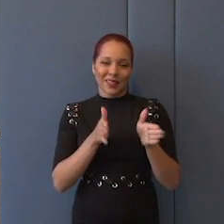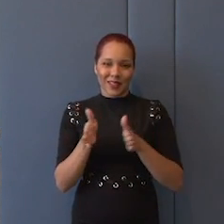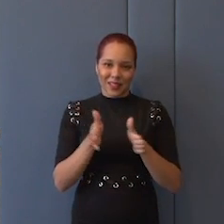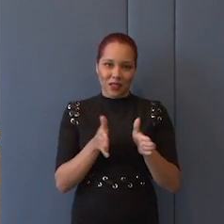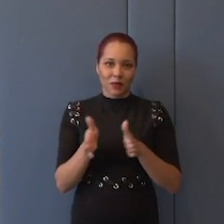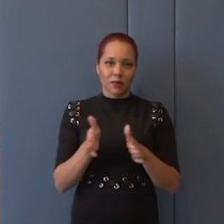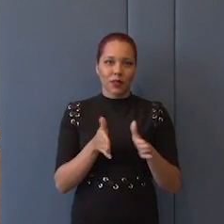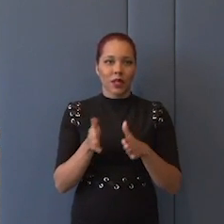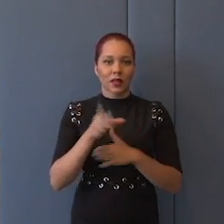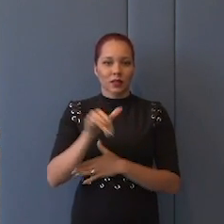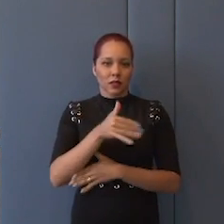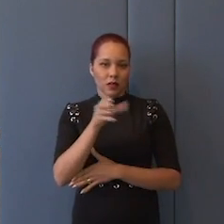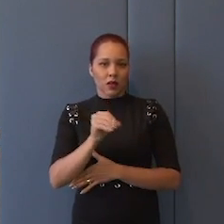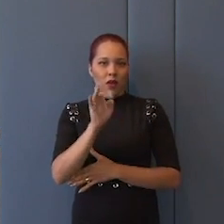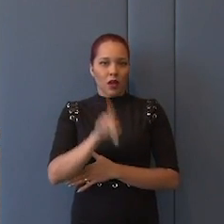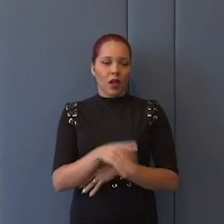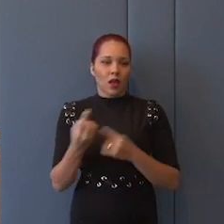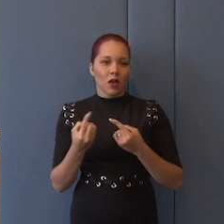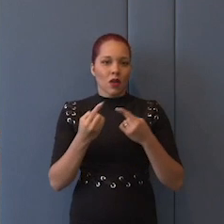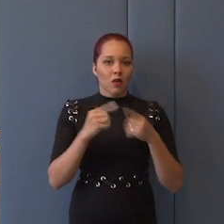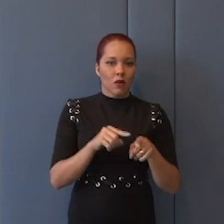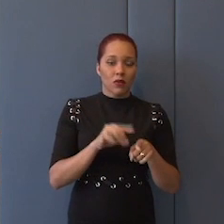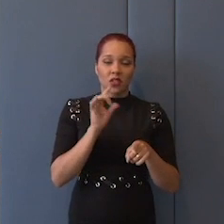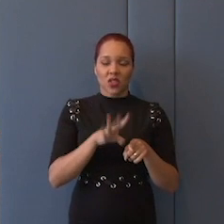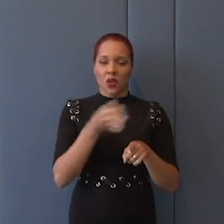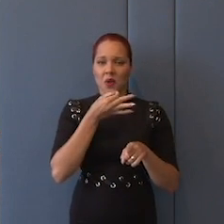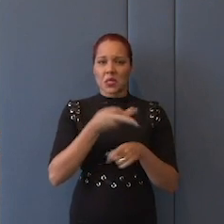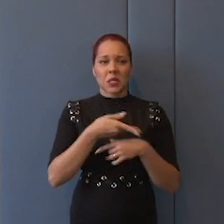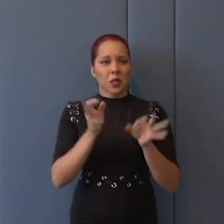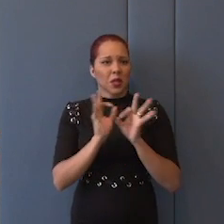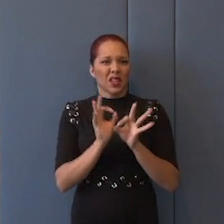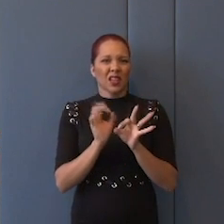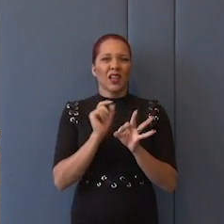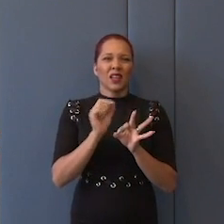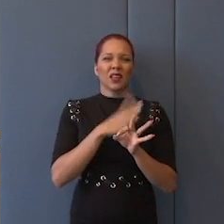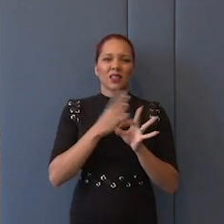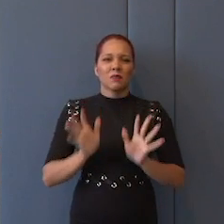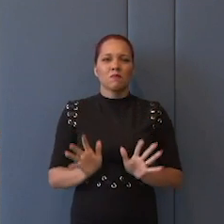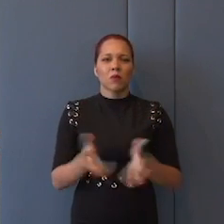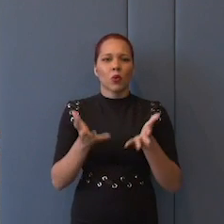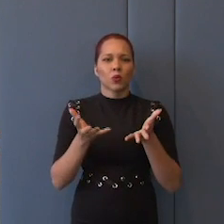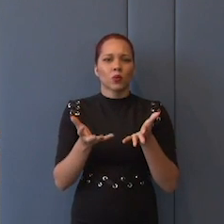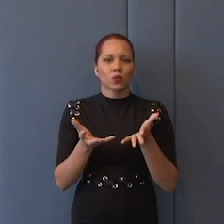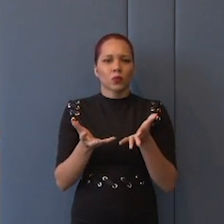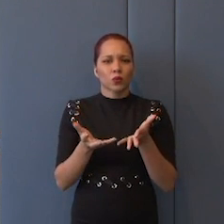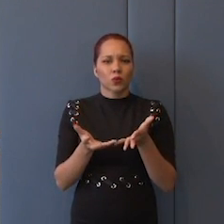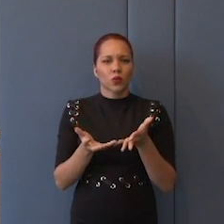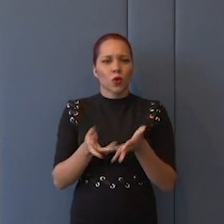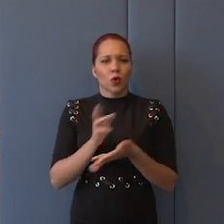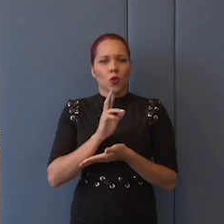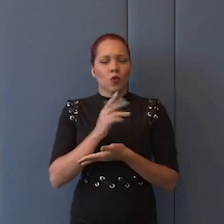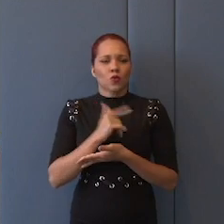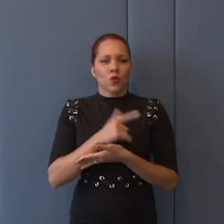determinadas atuações são contra essa... Mas acho que mesmo que esse impulso não se queixa